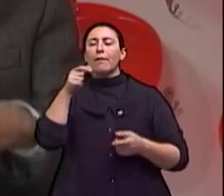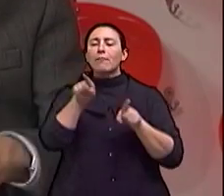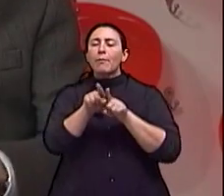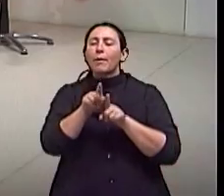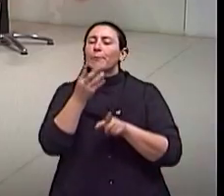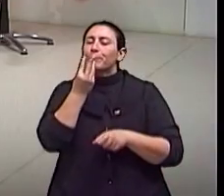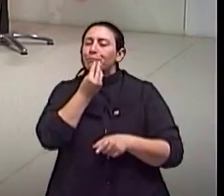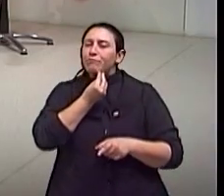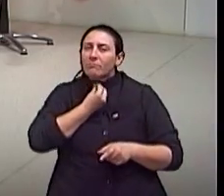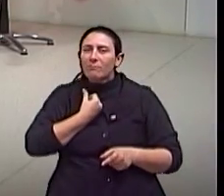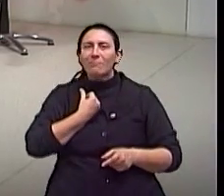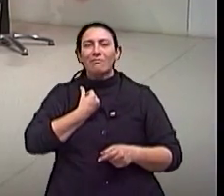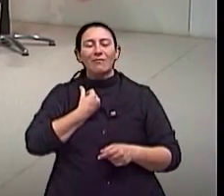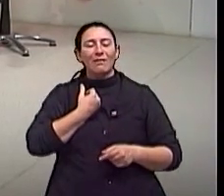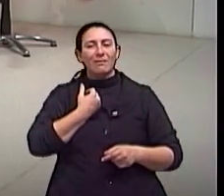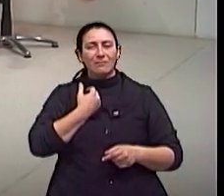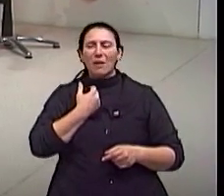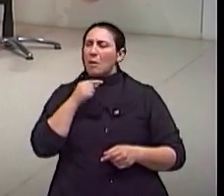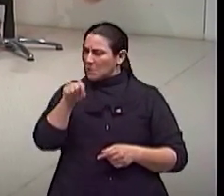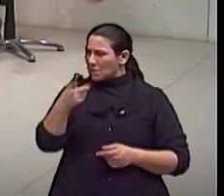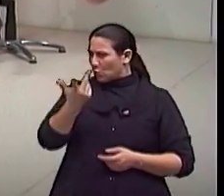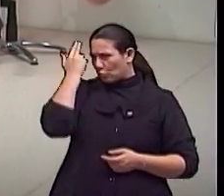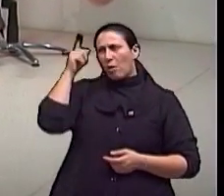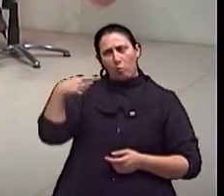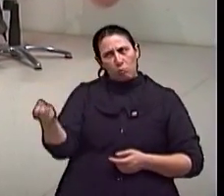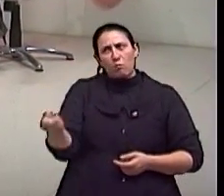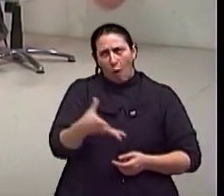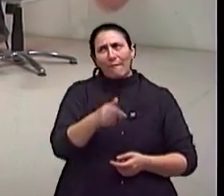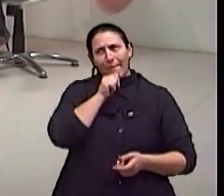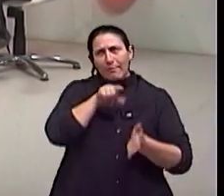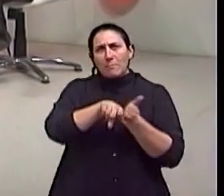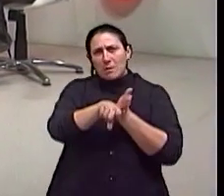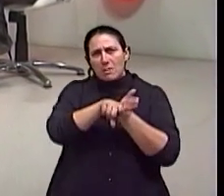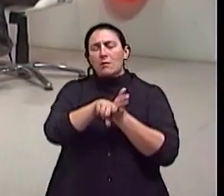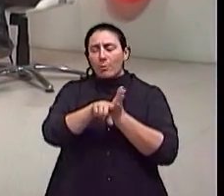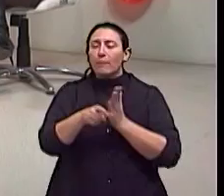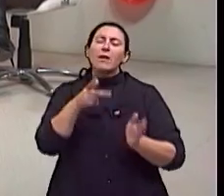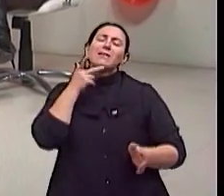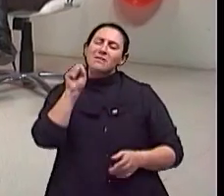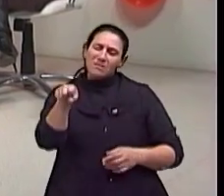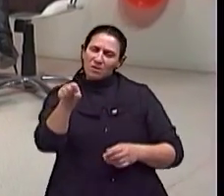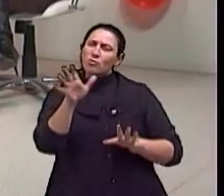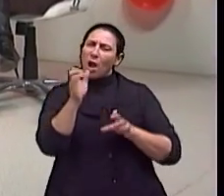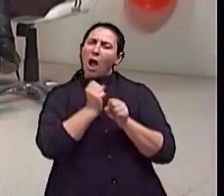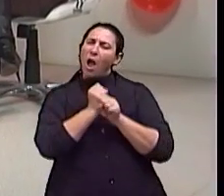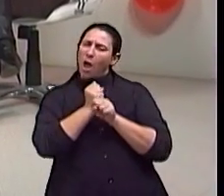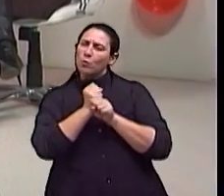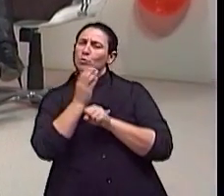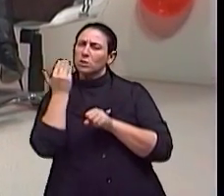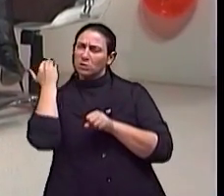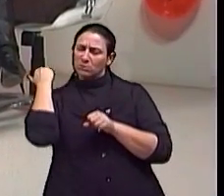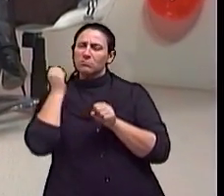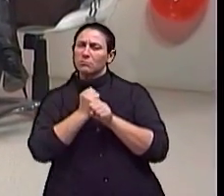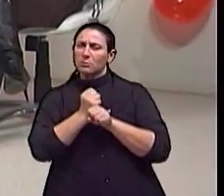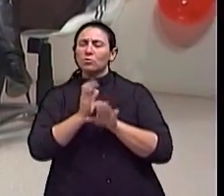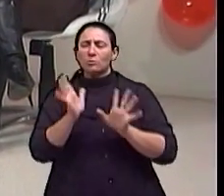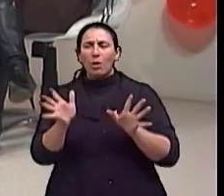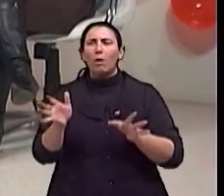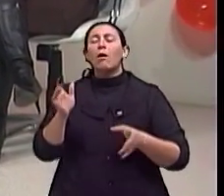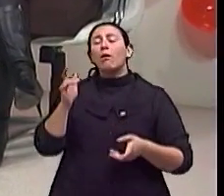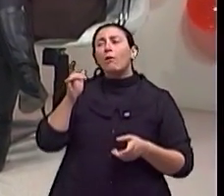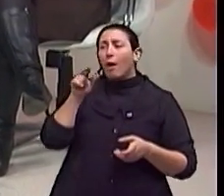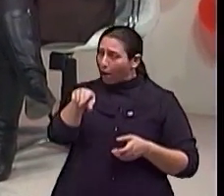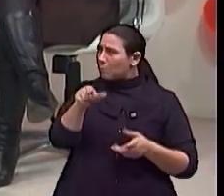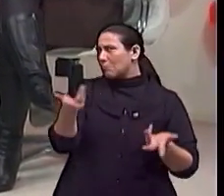E essa cirurgia é relativamente nova, ainda está se pesquisando muito sobre É, já tem algumas décadas, né? Sim, sim. Mas, para a medicina, isso